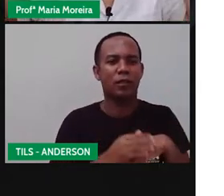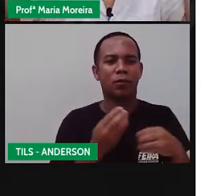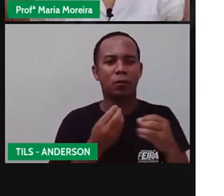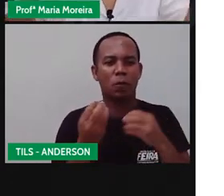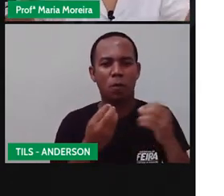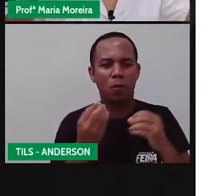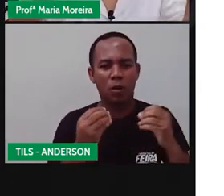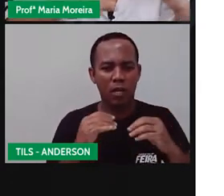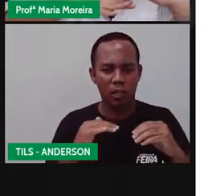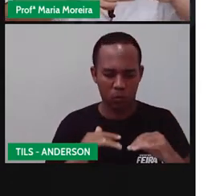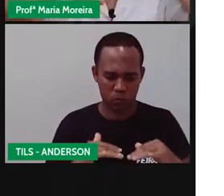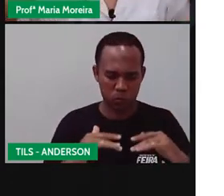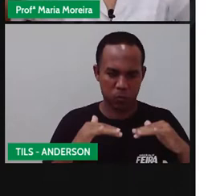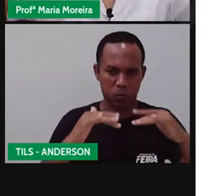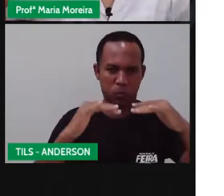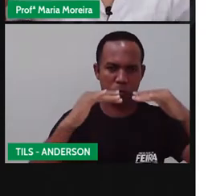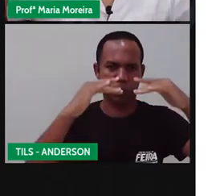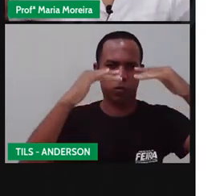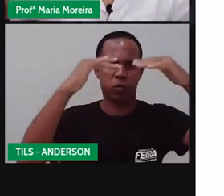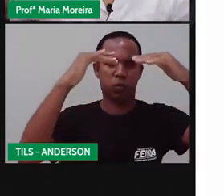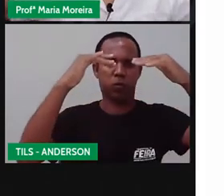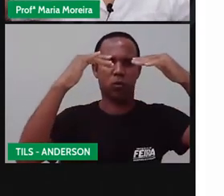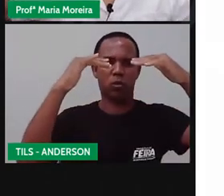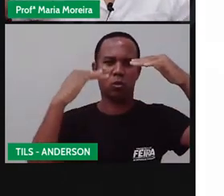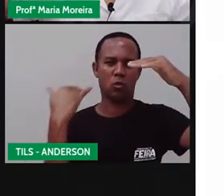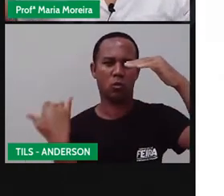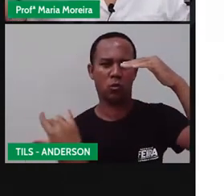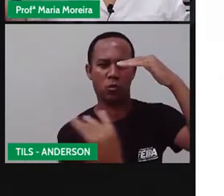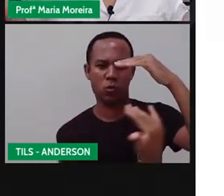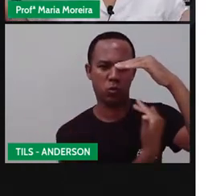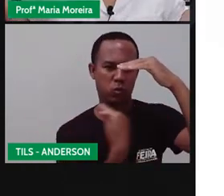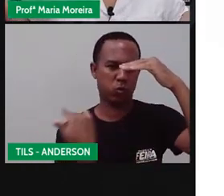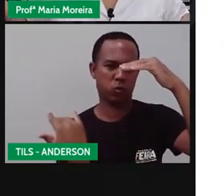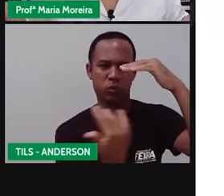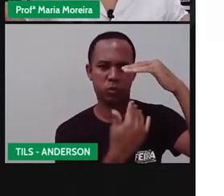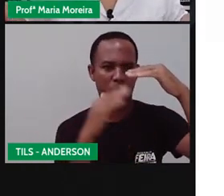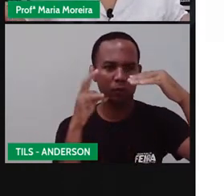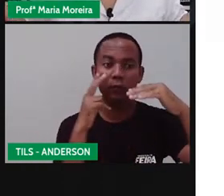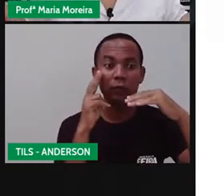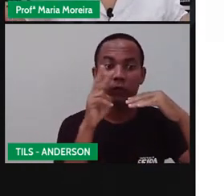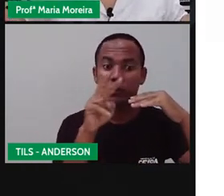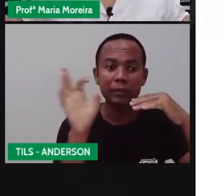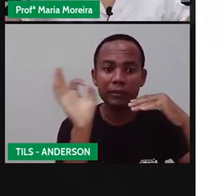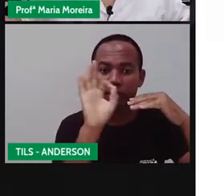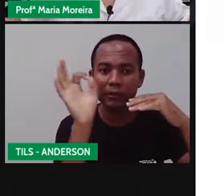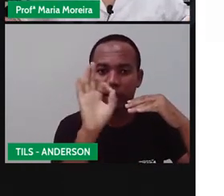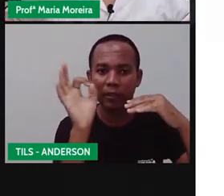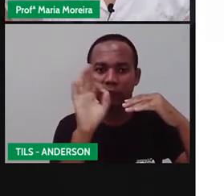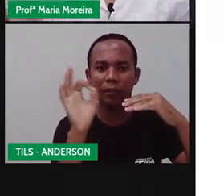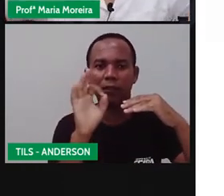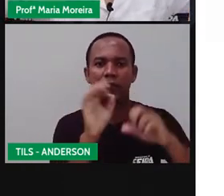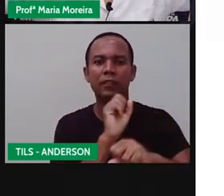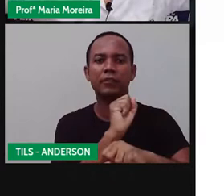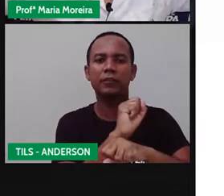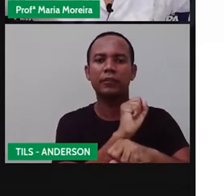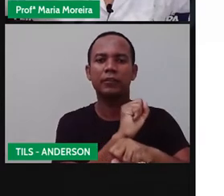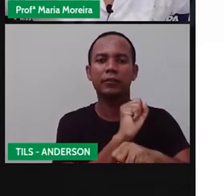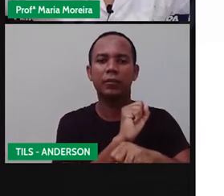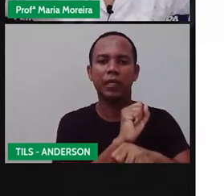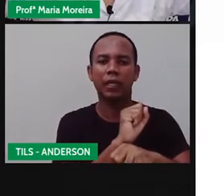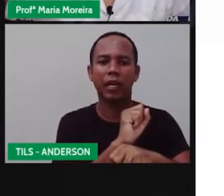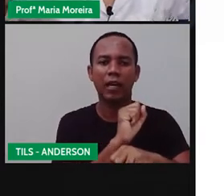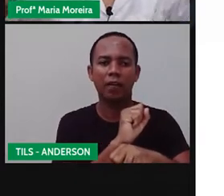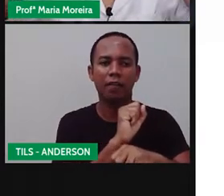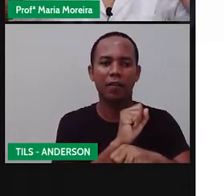Quando o rio subia, ele cobria todo aquele território. Não tinha como enxergar nada. Então, esperava o rio,